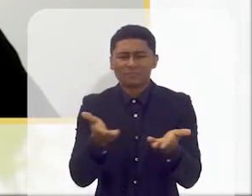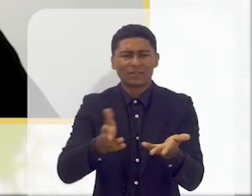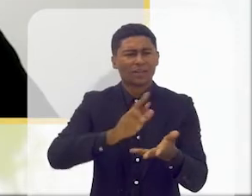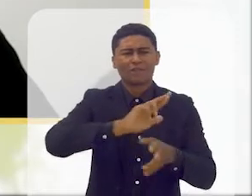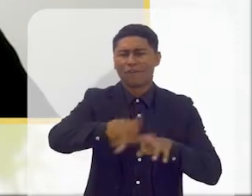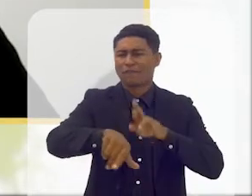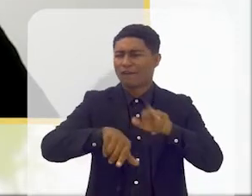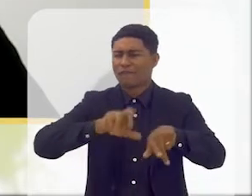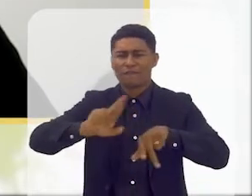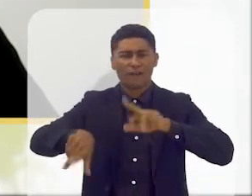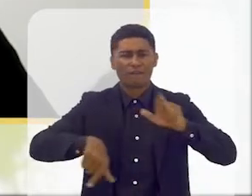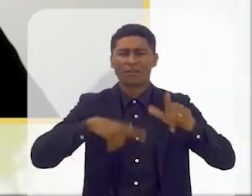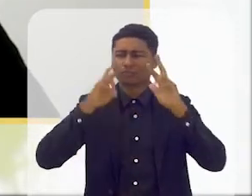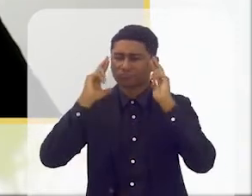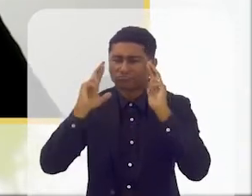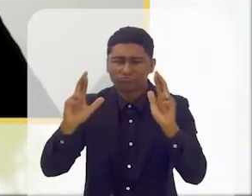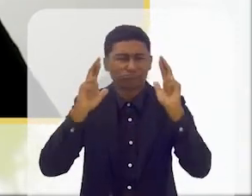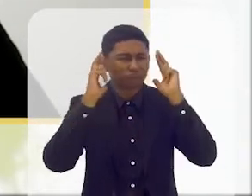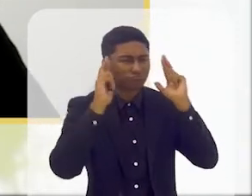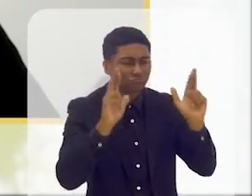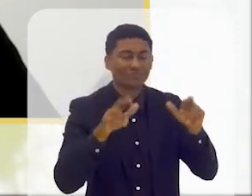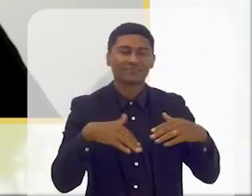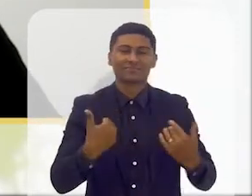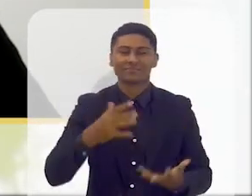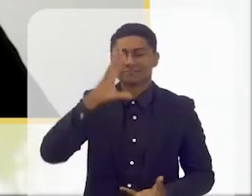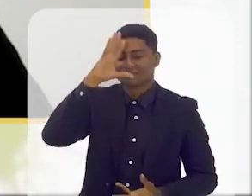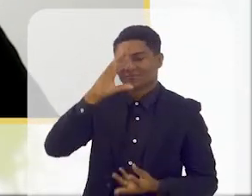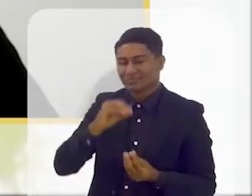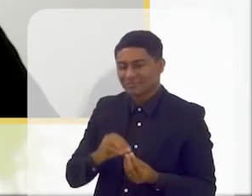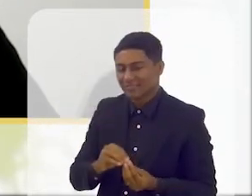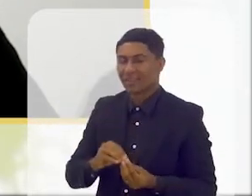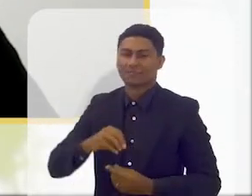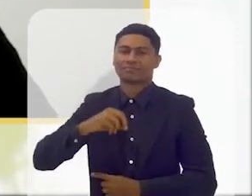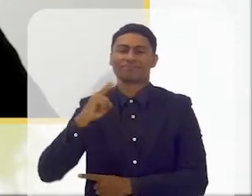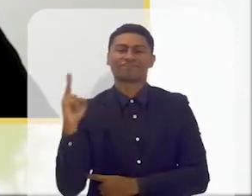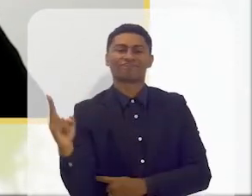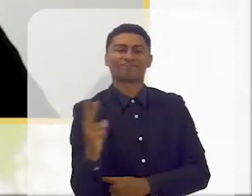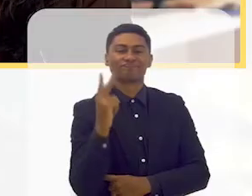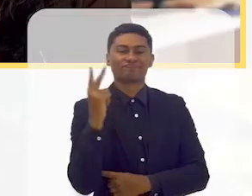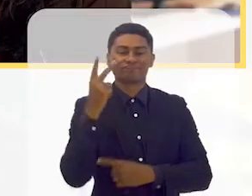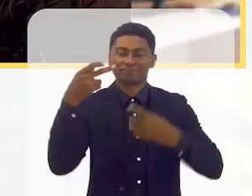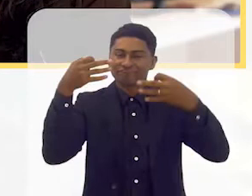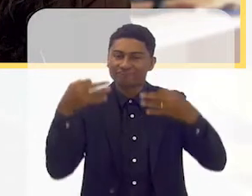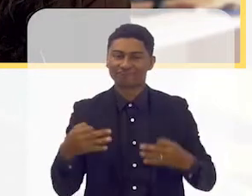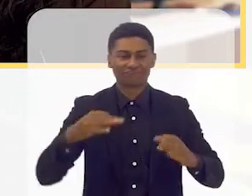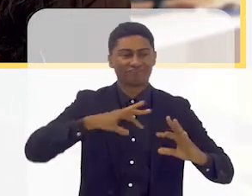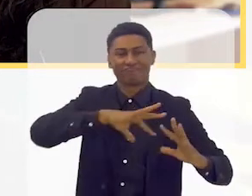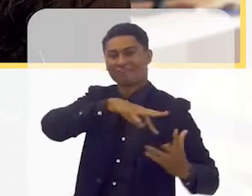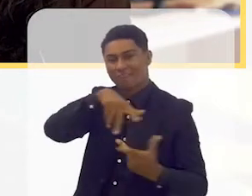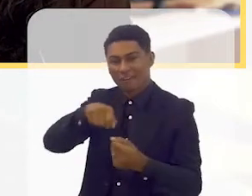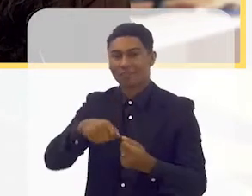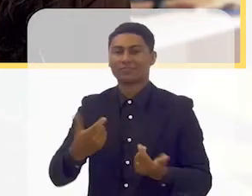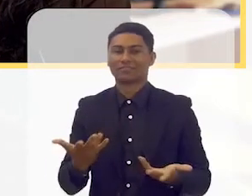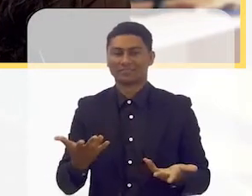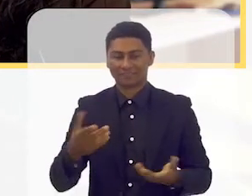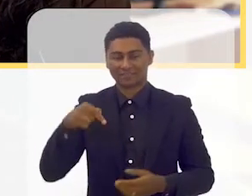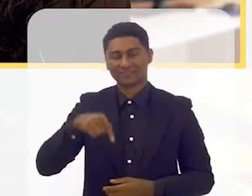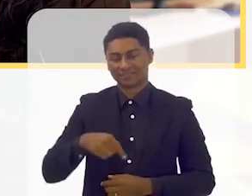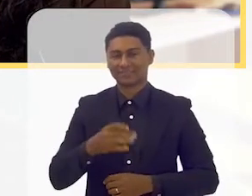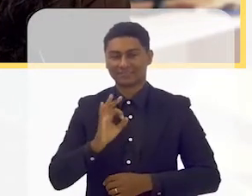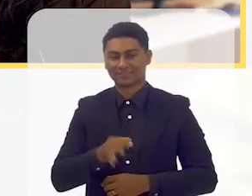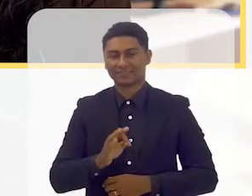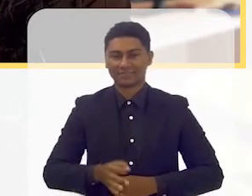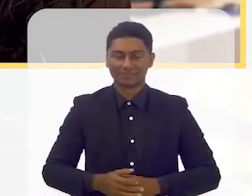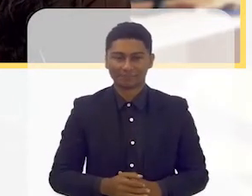ideologias. Isso, sim, vai trazer, de facto, uma riqueza extrema ao nosso mundo, ao nosso planeta Terra,